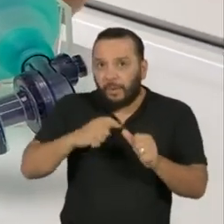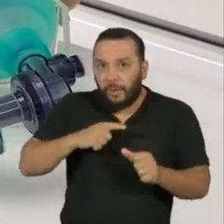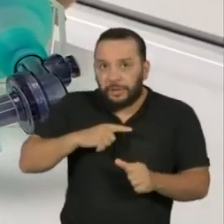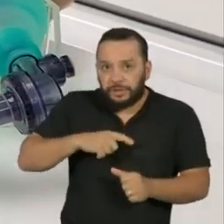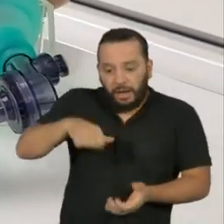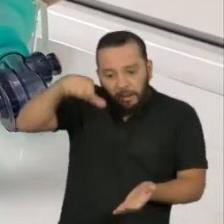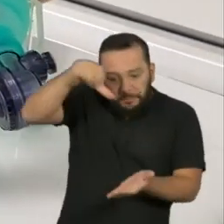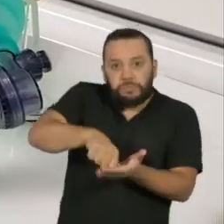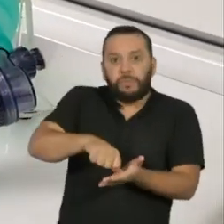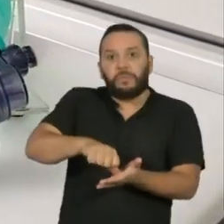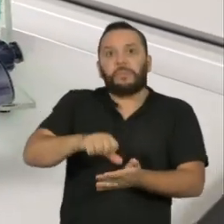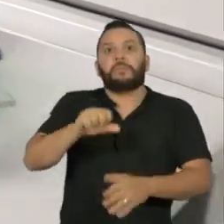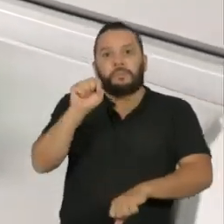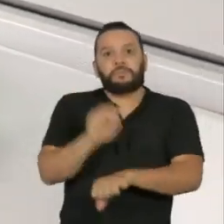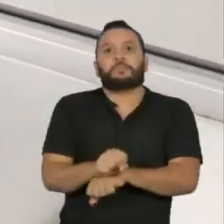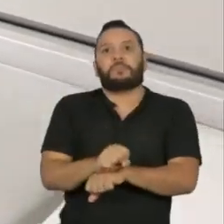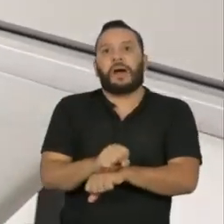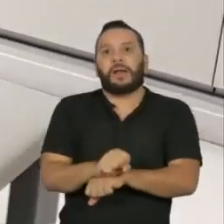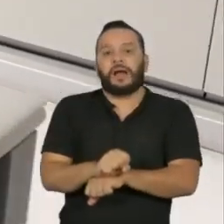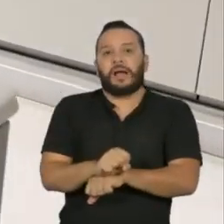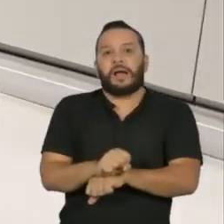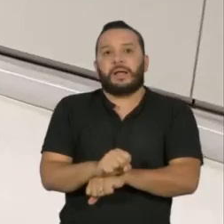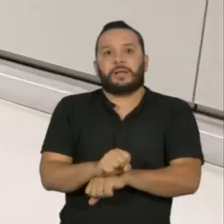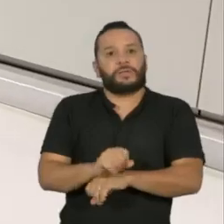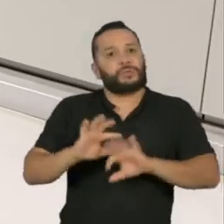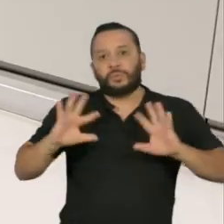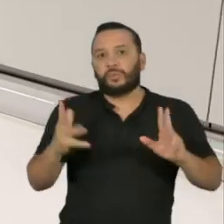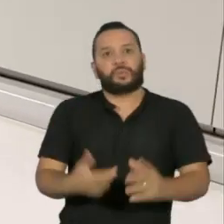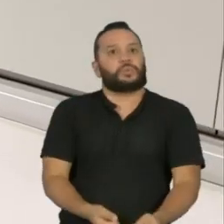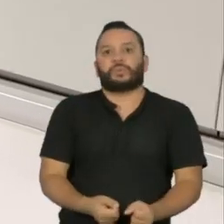aqui e apertar o nosso botão de emergência. Automaticamente ele desliga todo o equipamento.